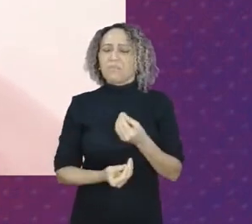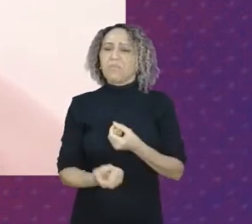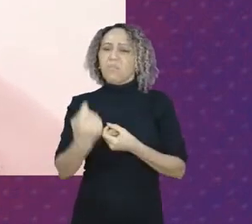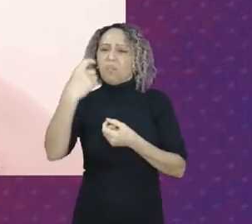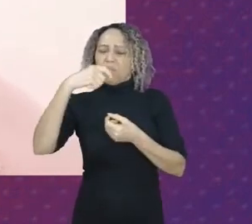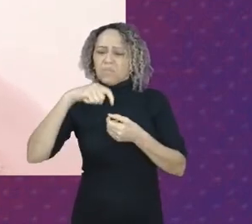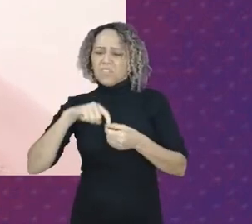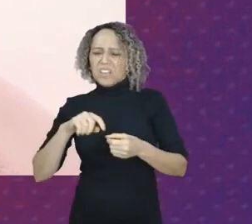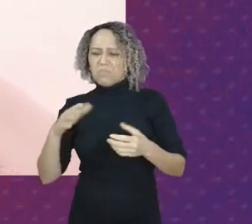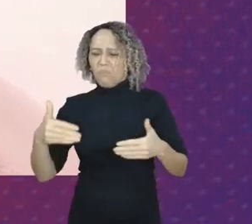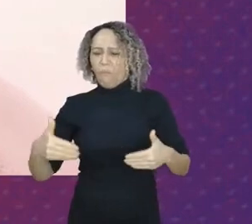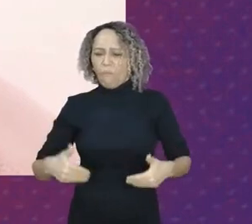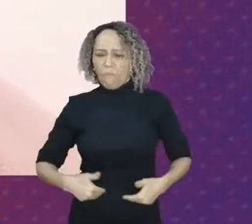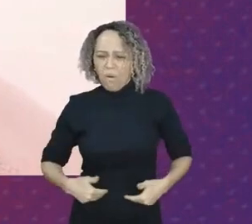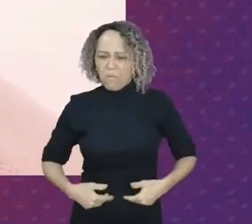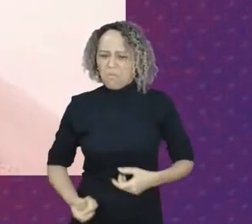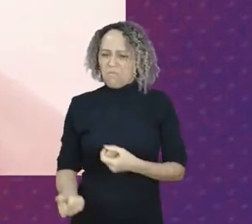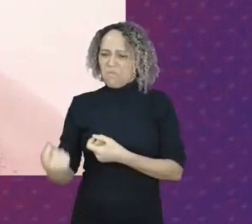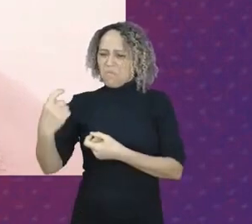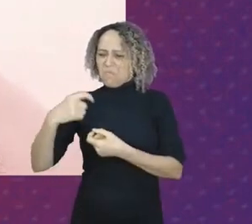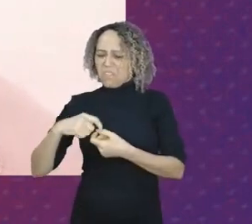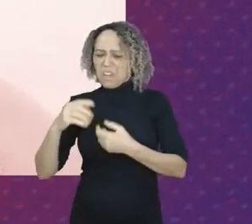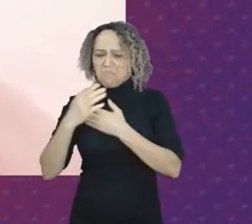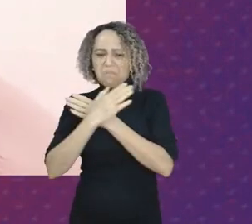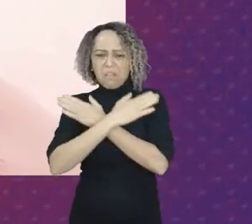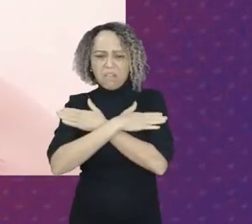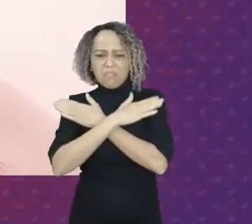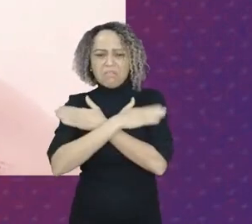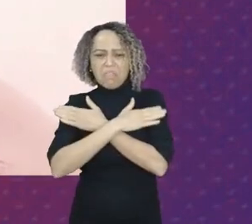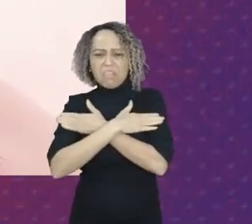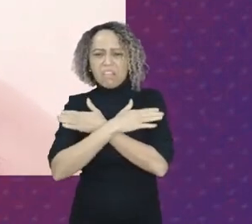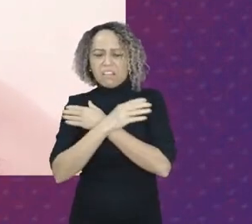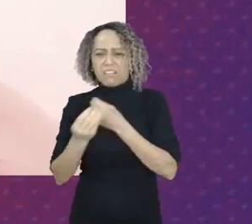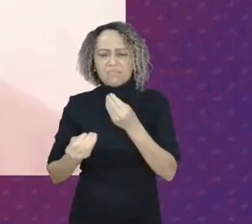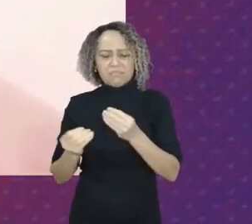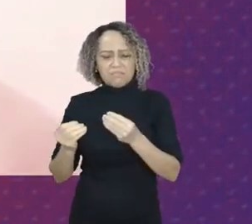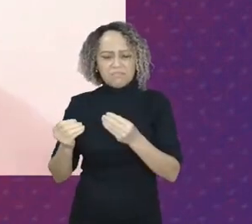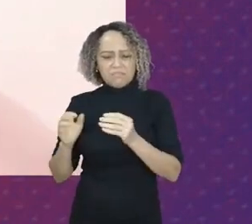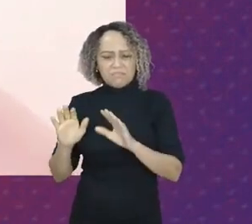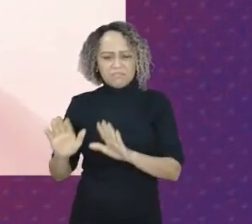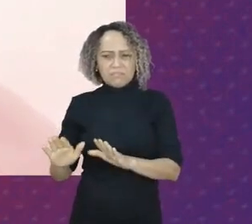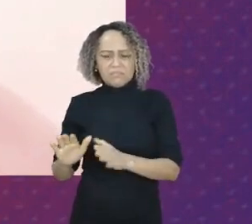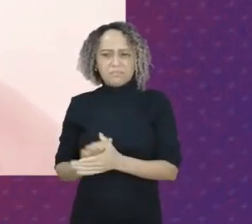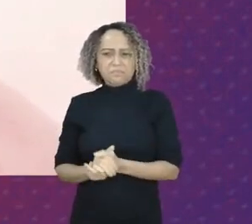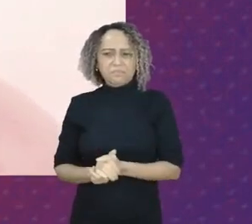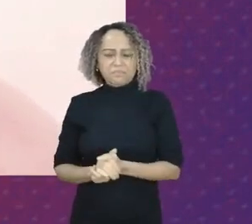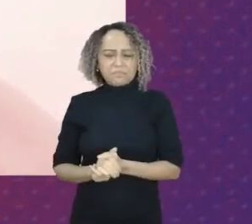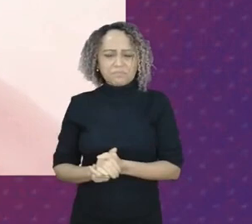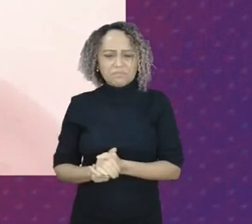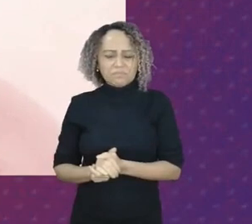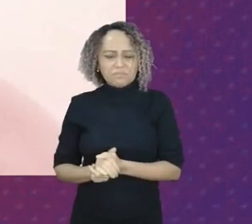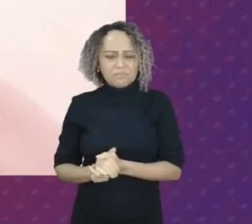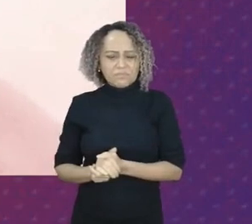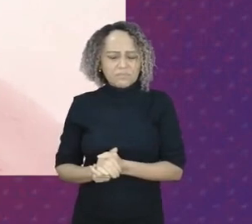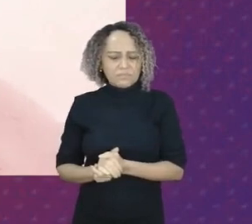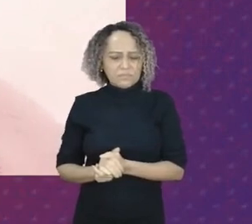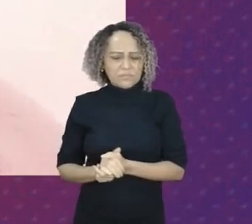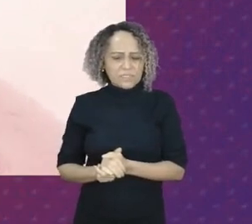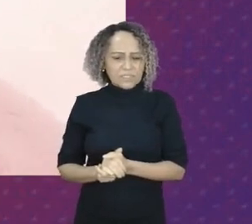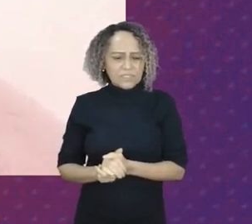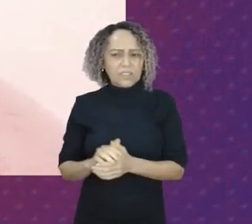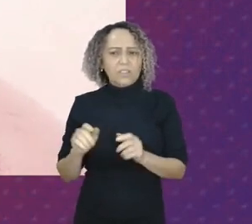que voltamos a ter essa sensibilidade em relação à saúde, independente do período pandêmico.